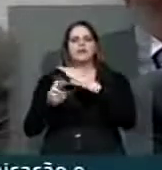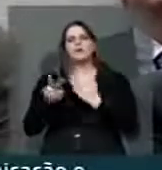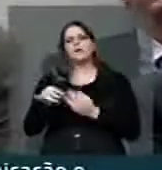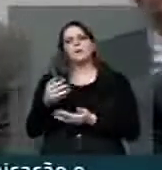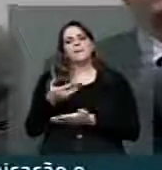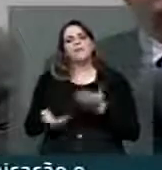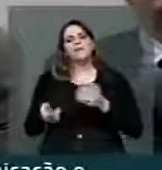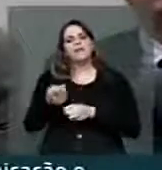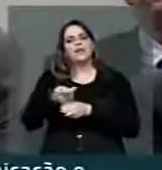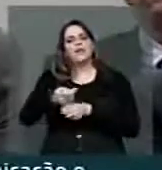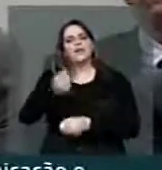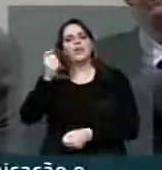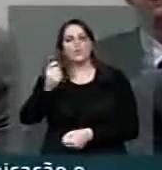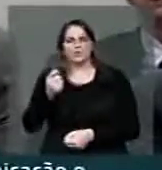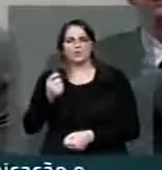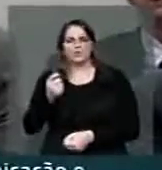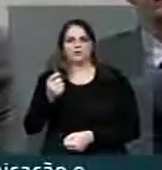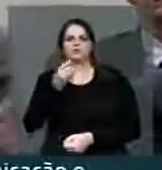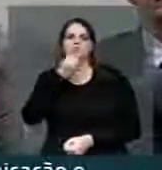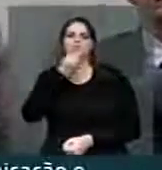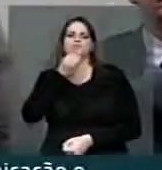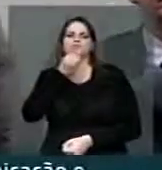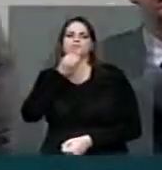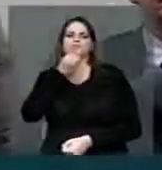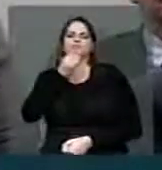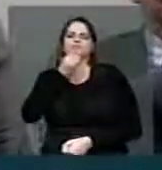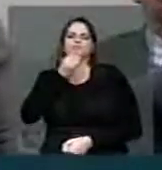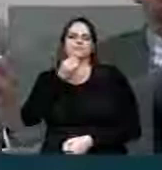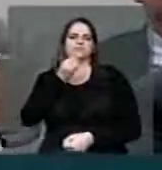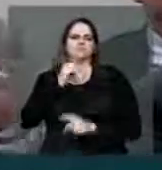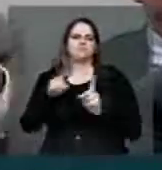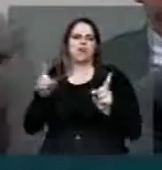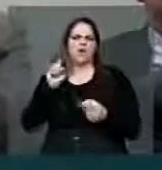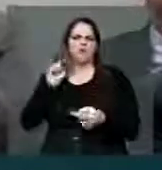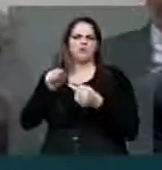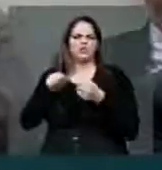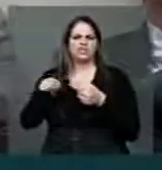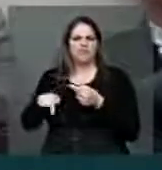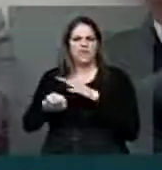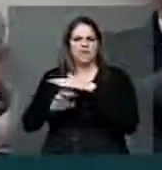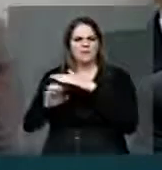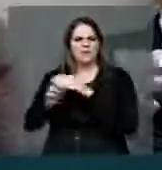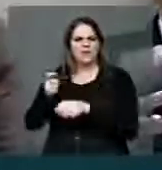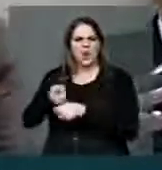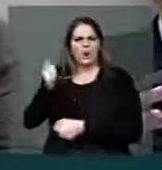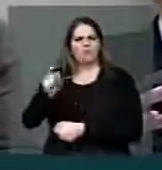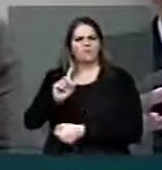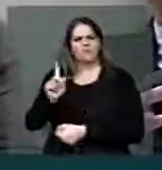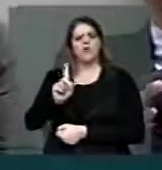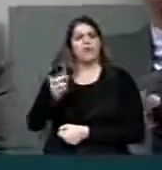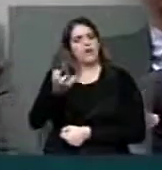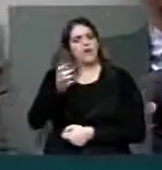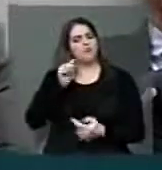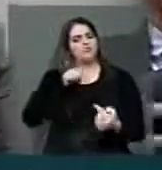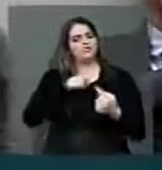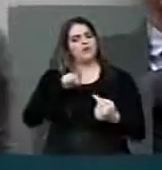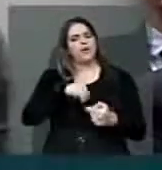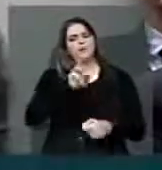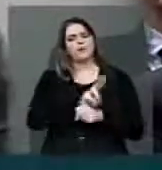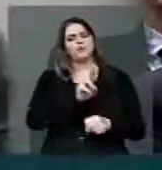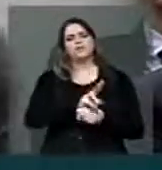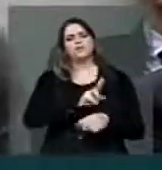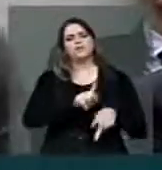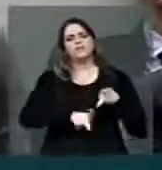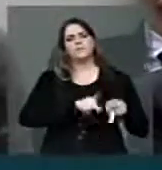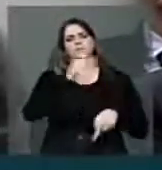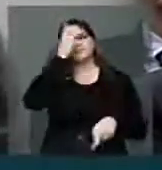algumas empresas teriam. Mas esse não é objetivo. O objetivo é proteger o internauta. Lamentavelmente, aqui é que